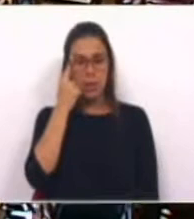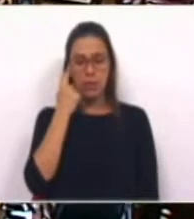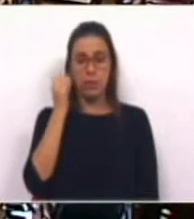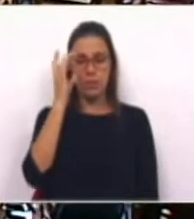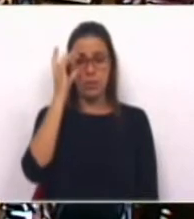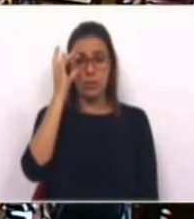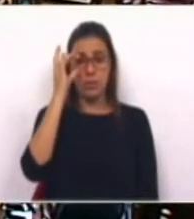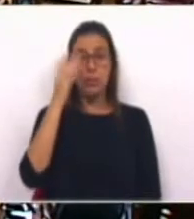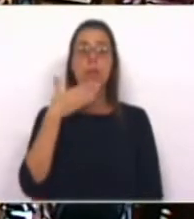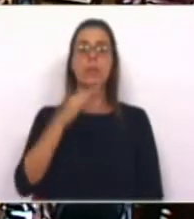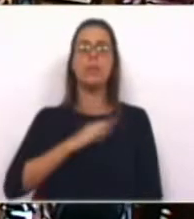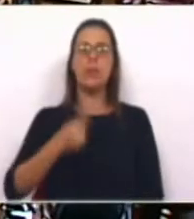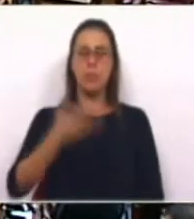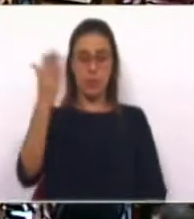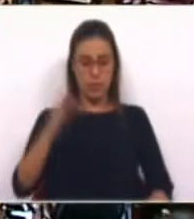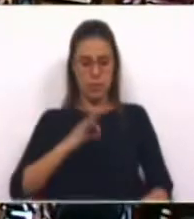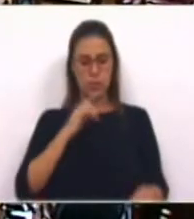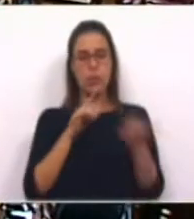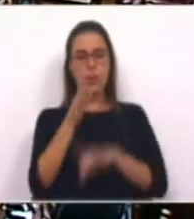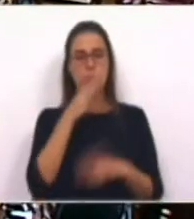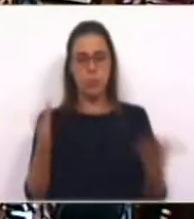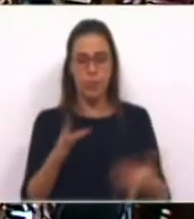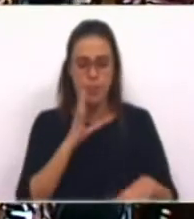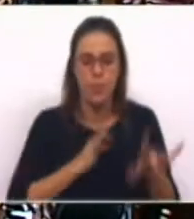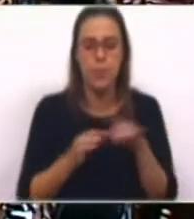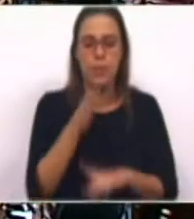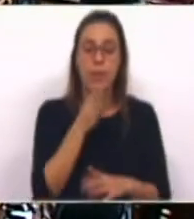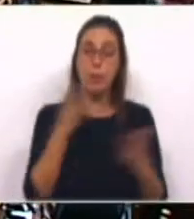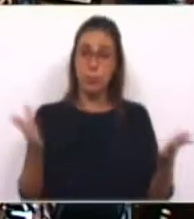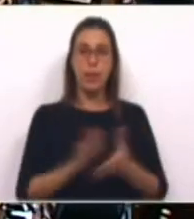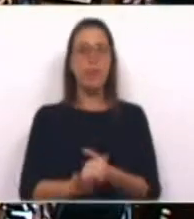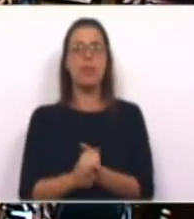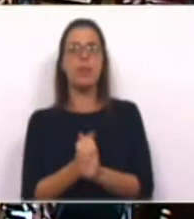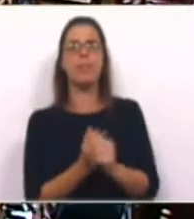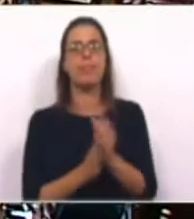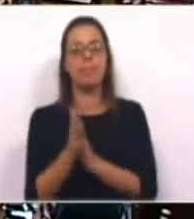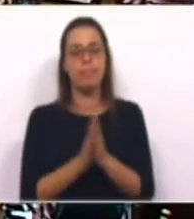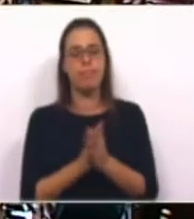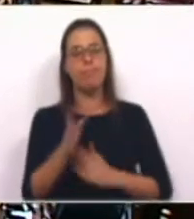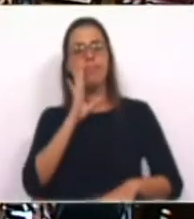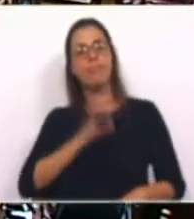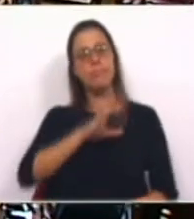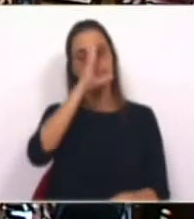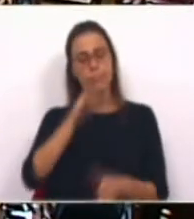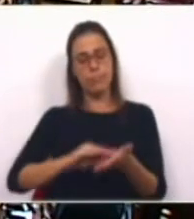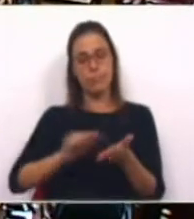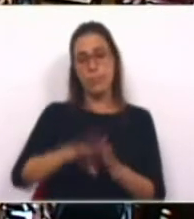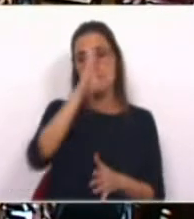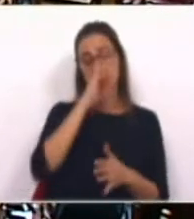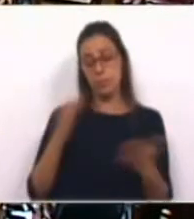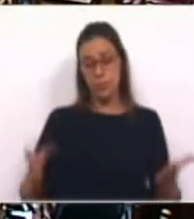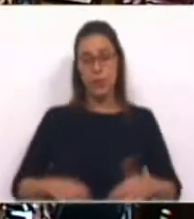Obrigada, Sr. Presidente. Srs. Deputados, Sras. Deputadas, Sra. Ministra, Srs. Secretários